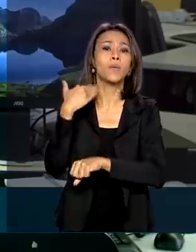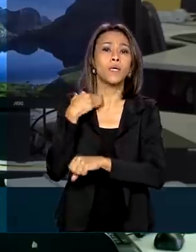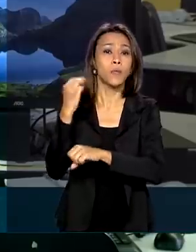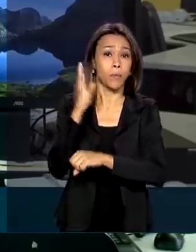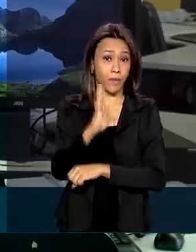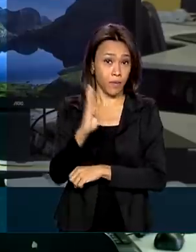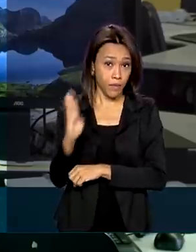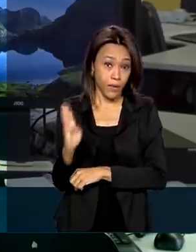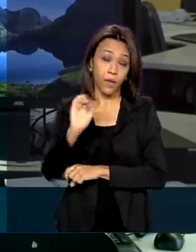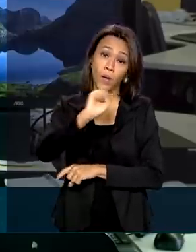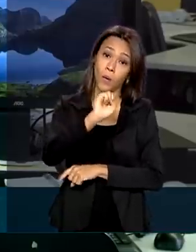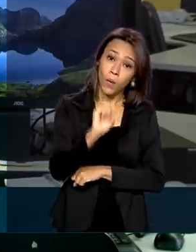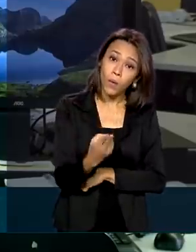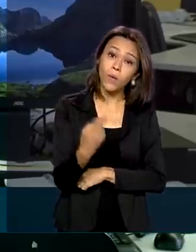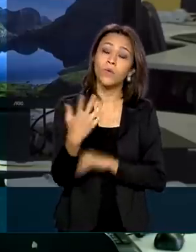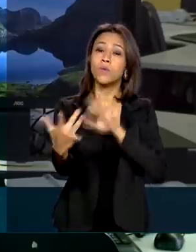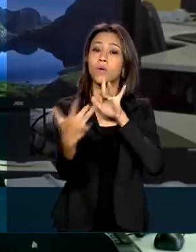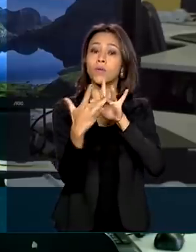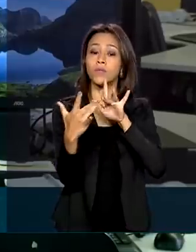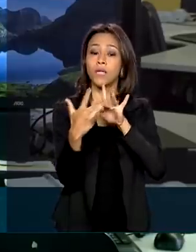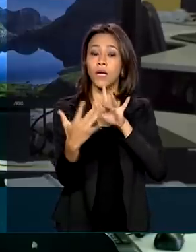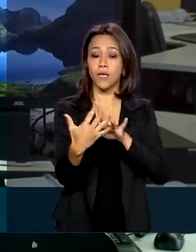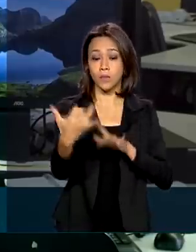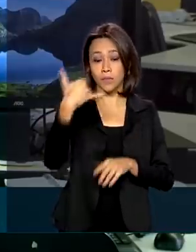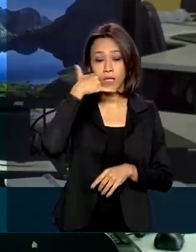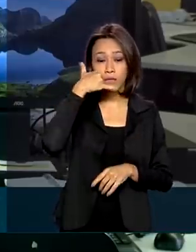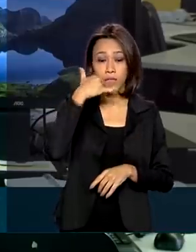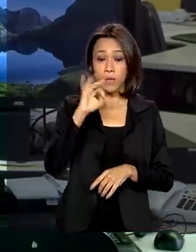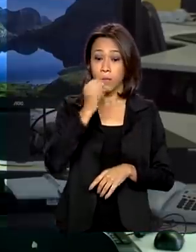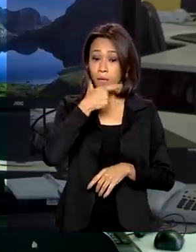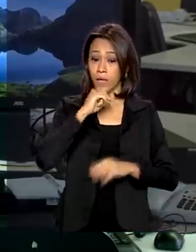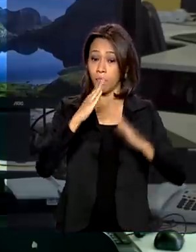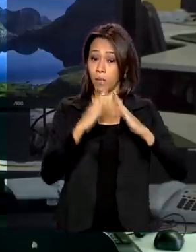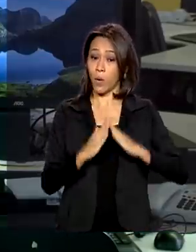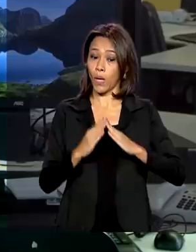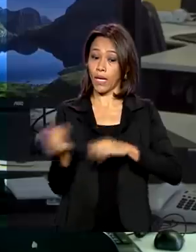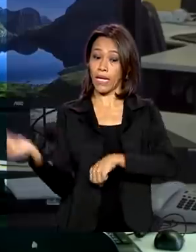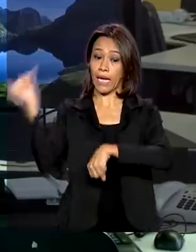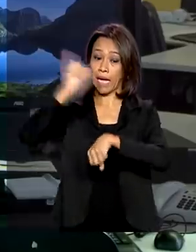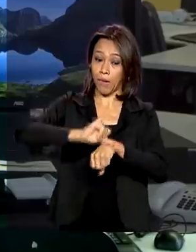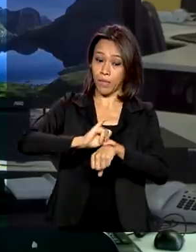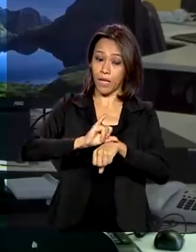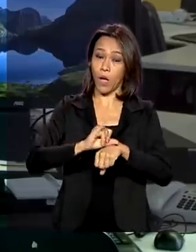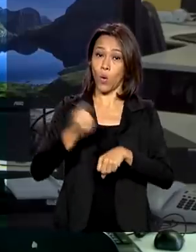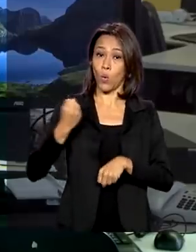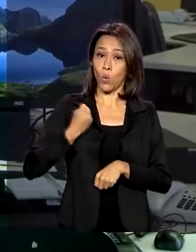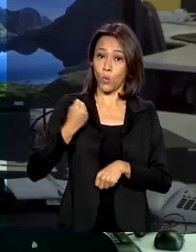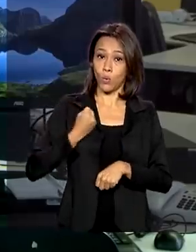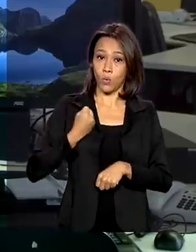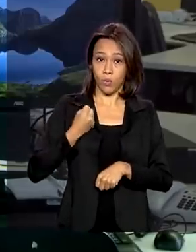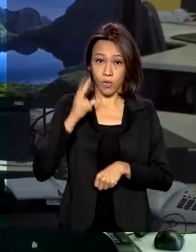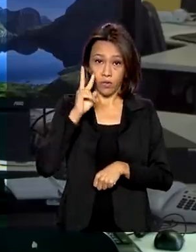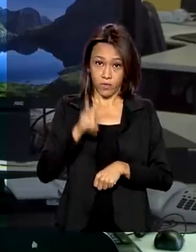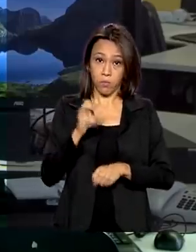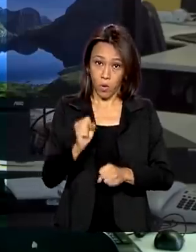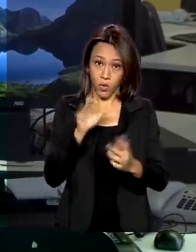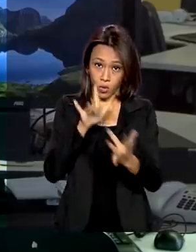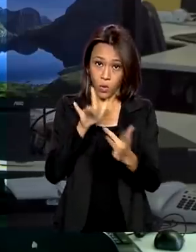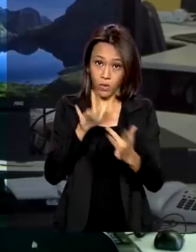ou entrar em contato pelo telefone. Para quem mora em Capitais, o número é 4004